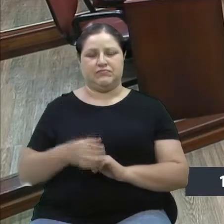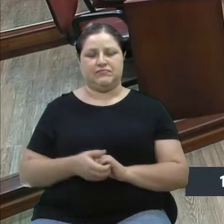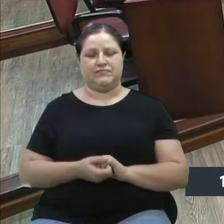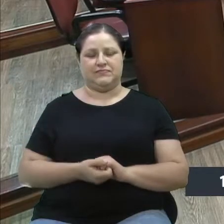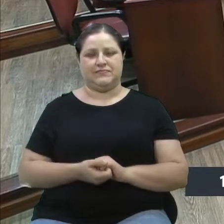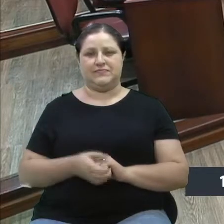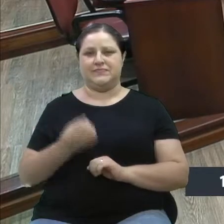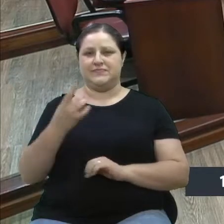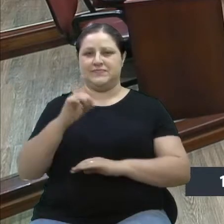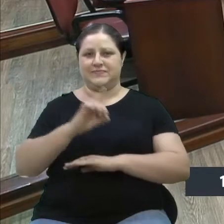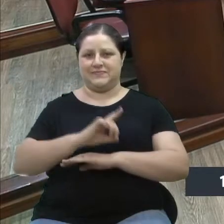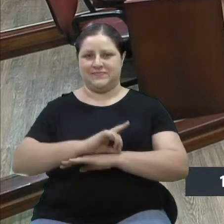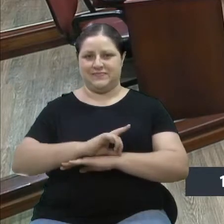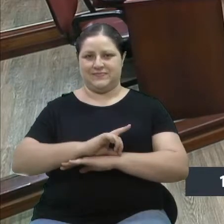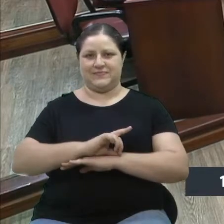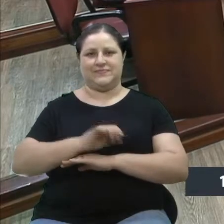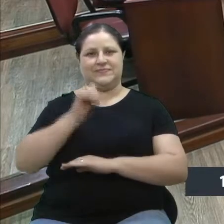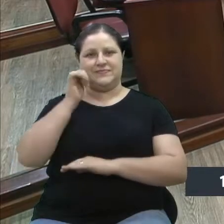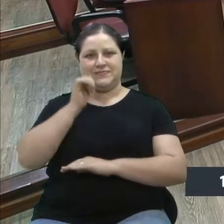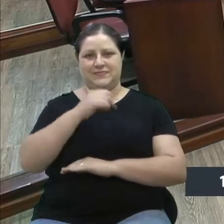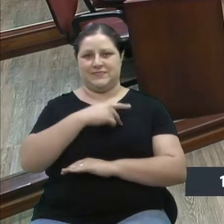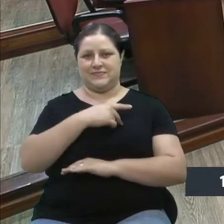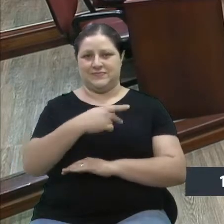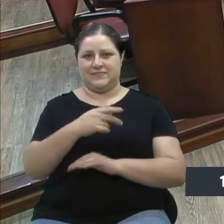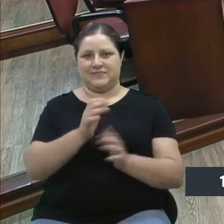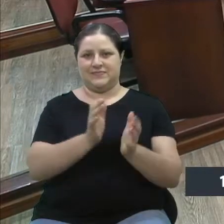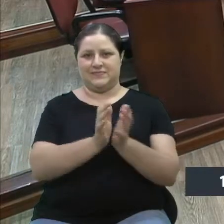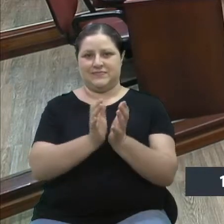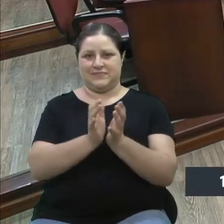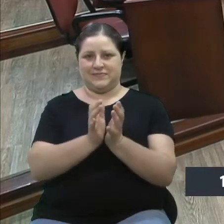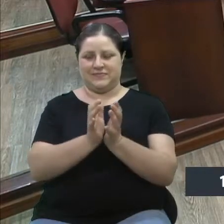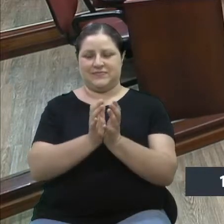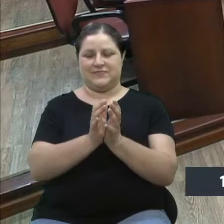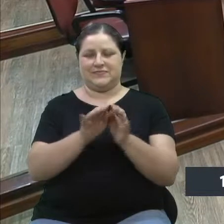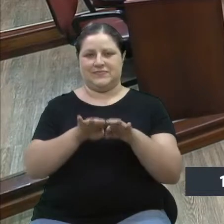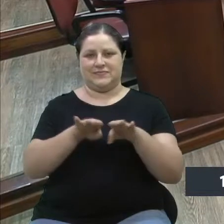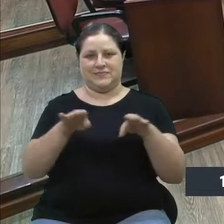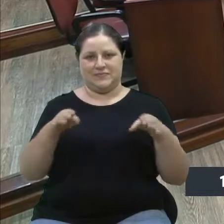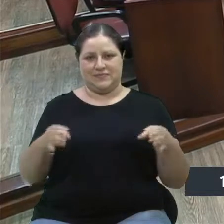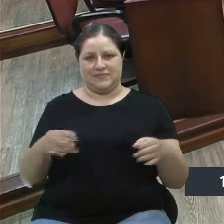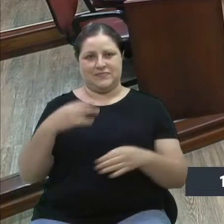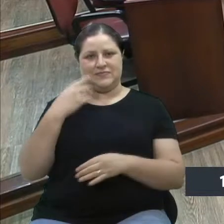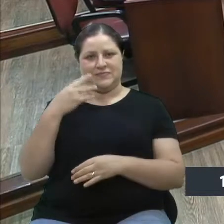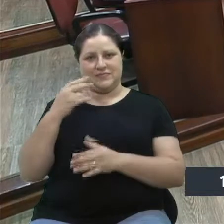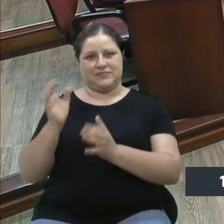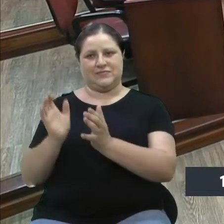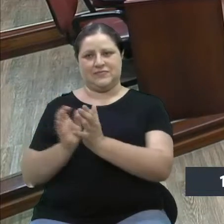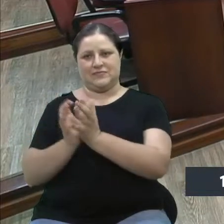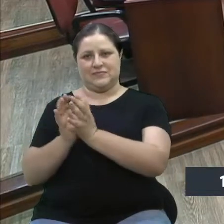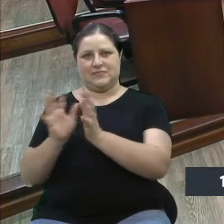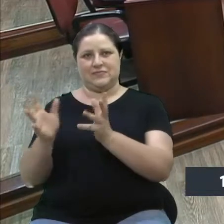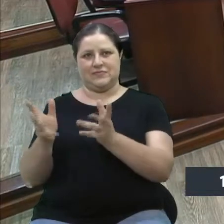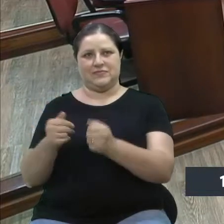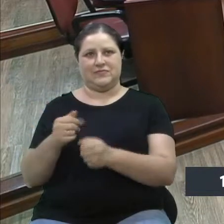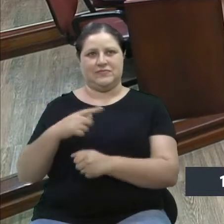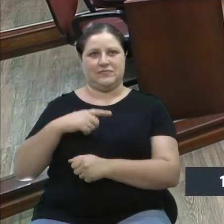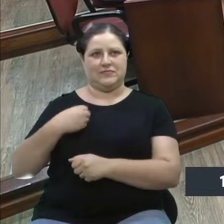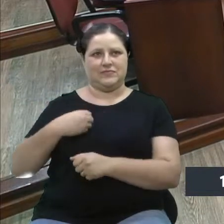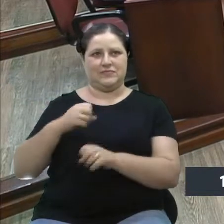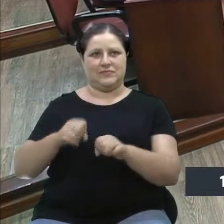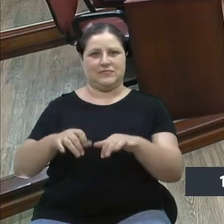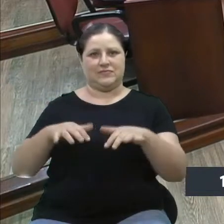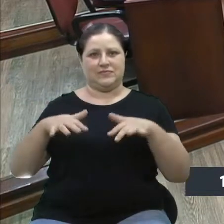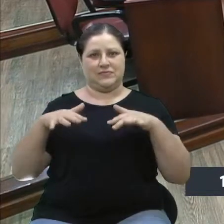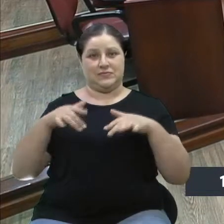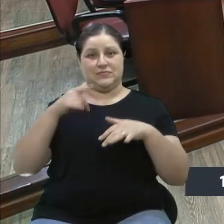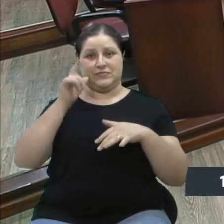Bom dia, presidente, colegas da mesa, colegas vereadores, a todos que estão conosco aqui hoje no plenário. Ontem nós tínhamos